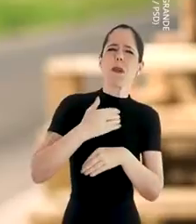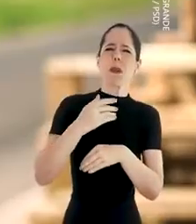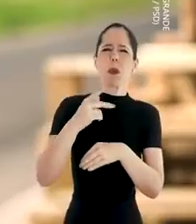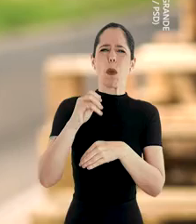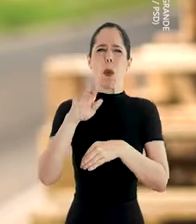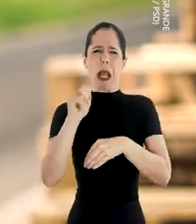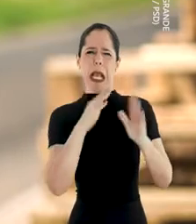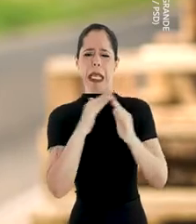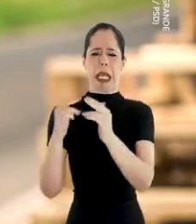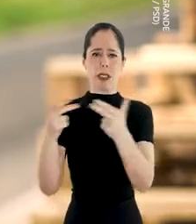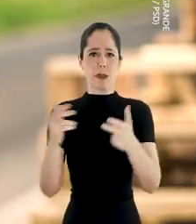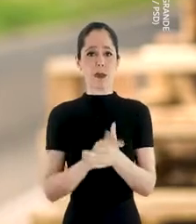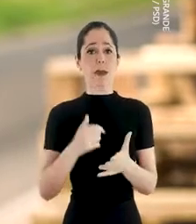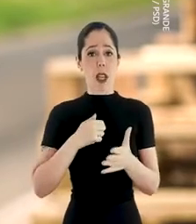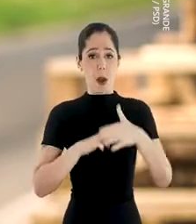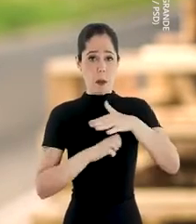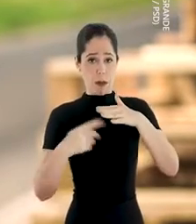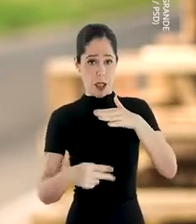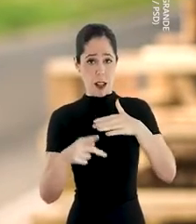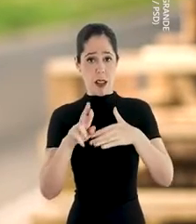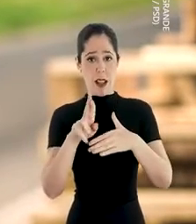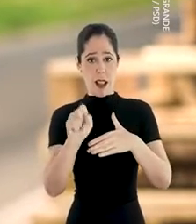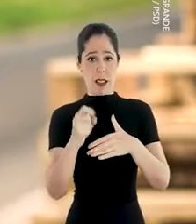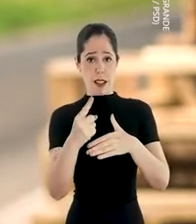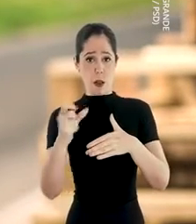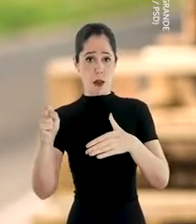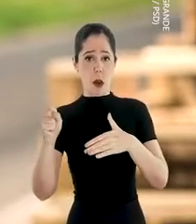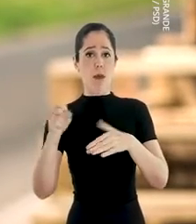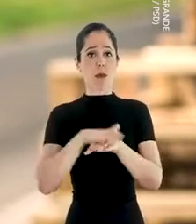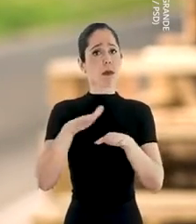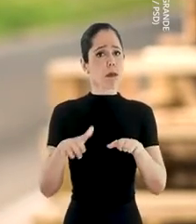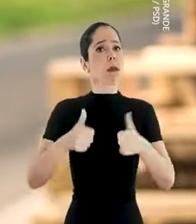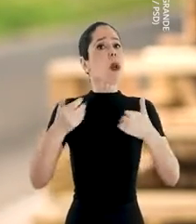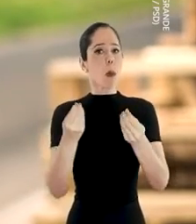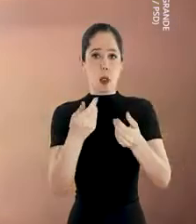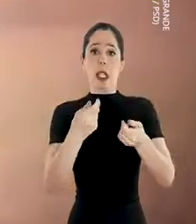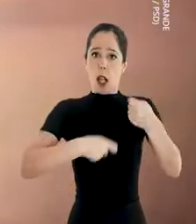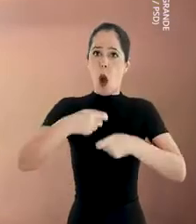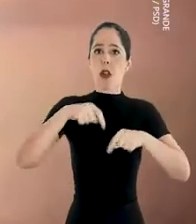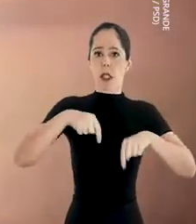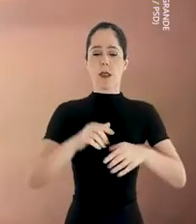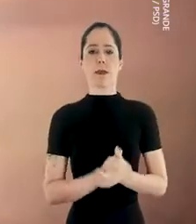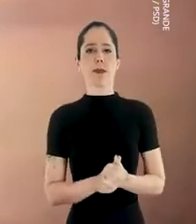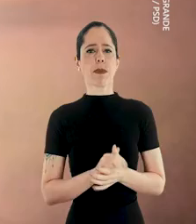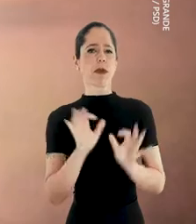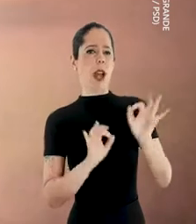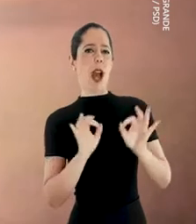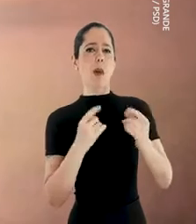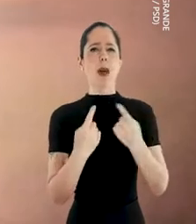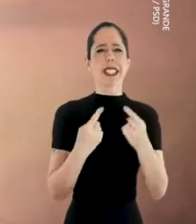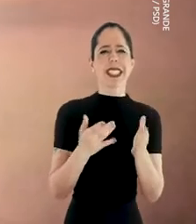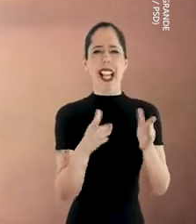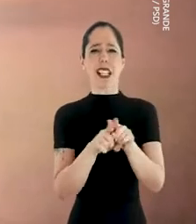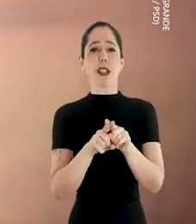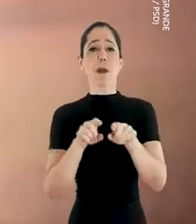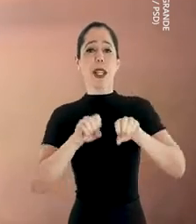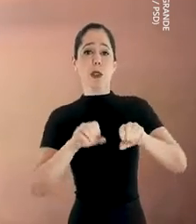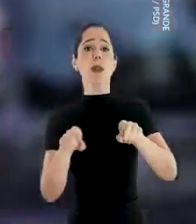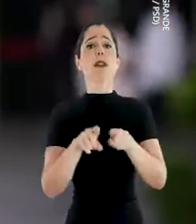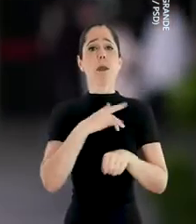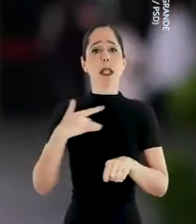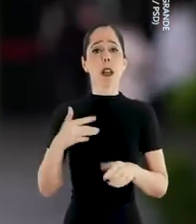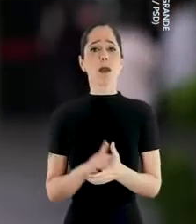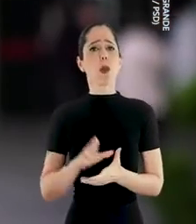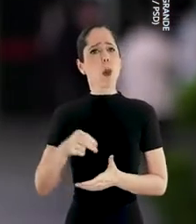casas. Eu sou empresário aqui da R.S. 118 e a duplicação melhorou muito os negócios aqui. Arrumou estradas, arrumou educação, arrumou a